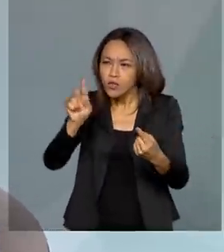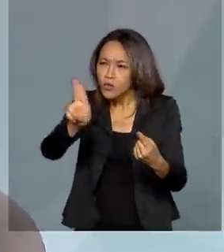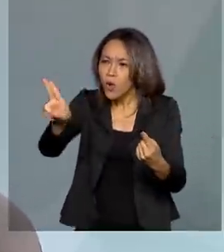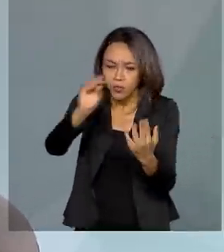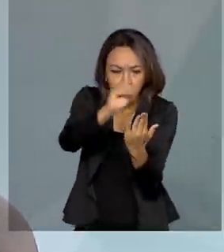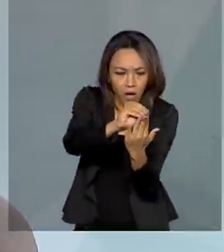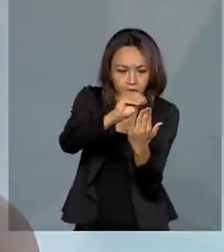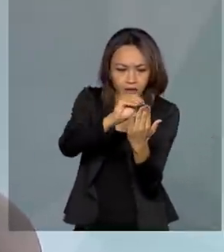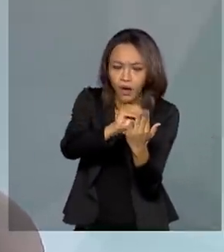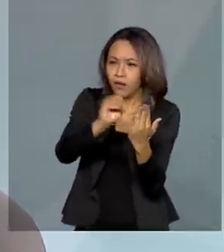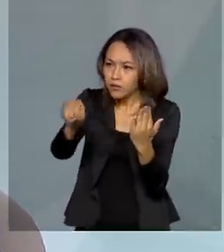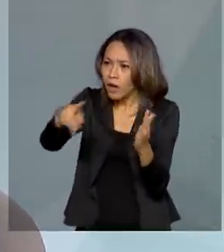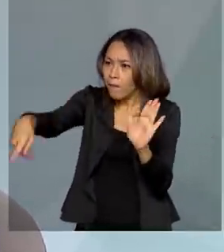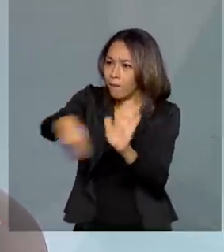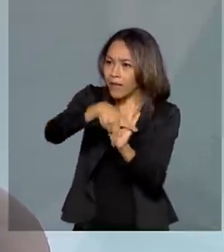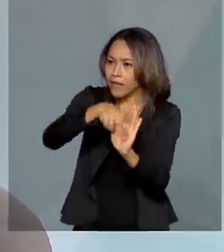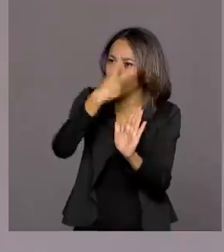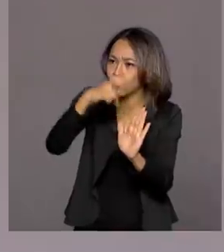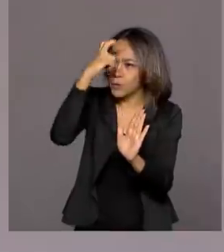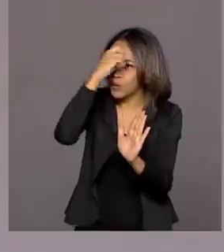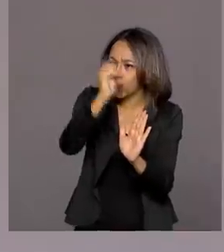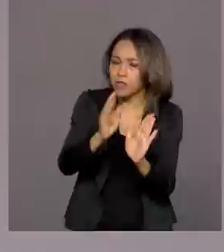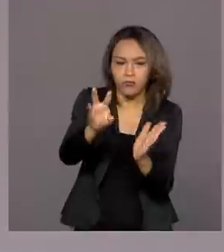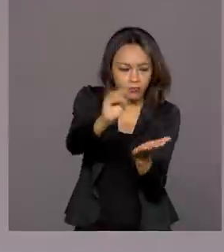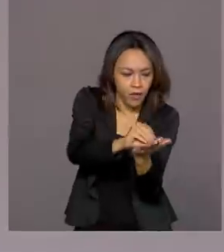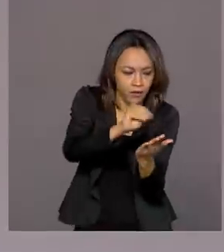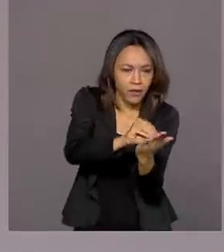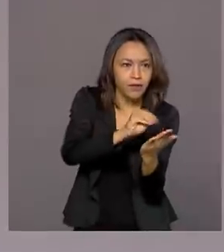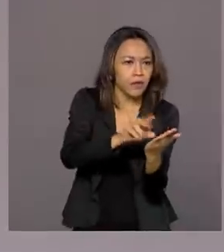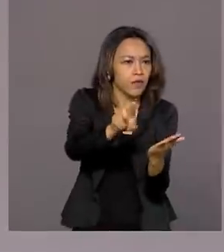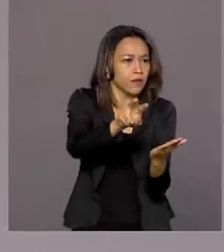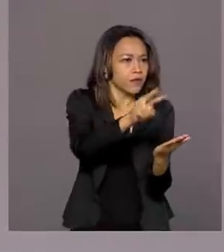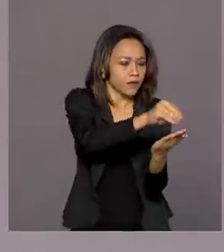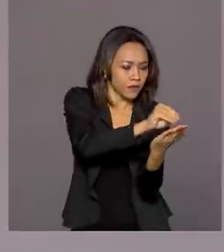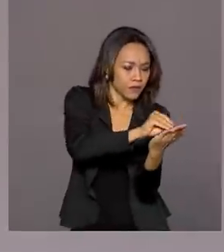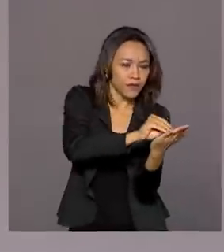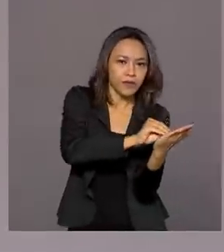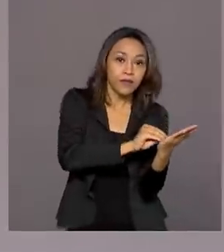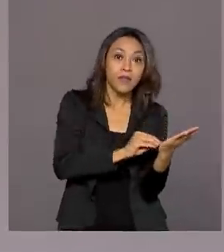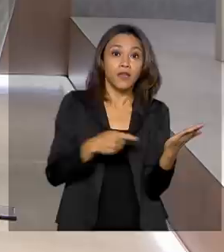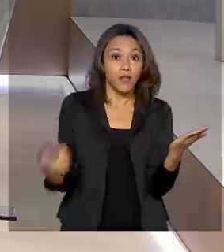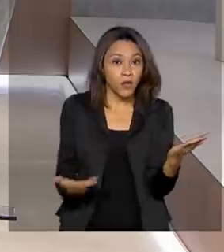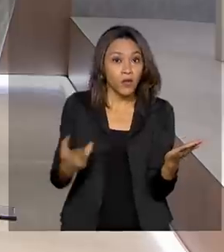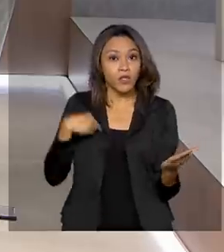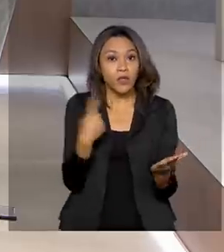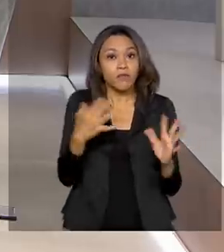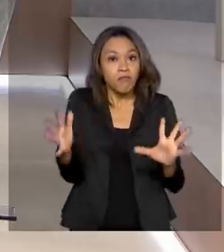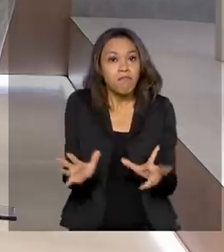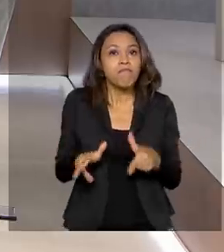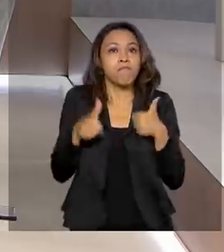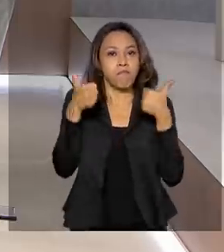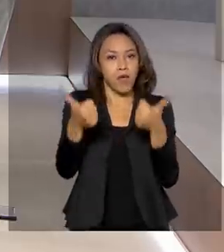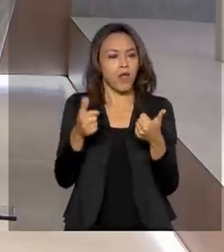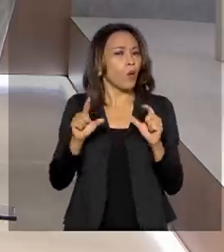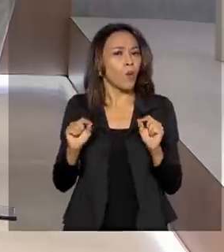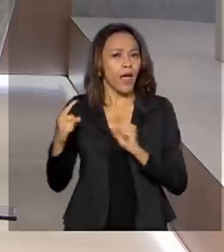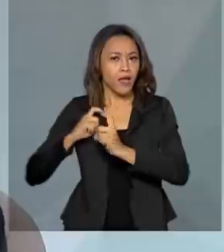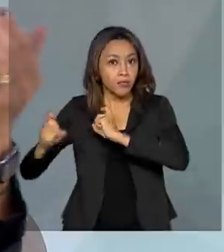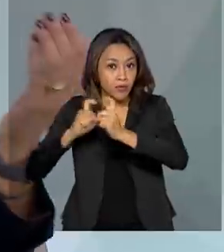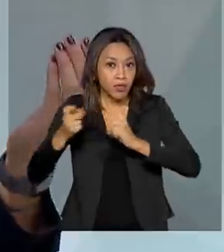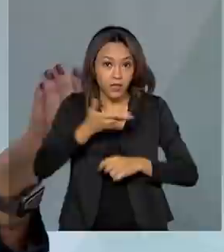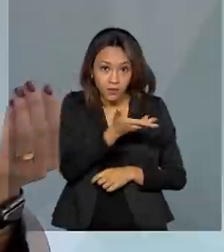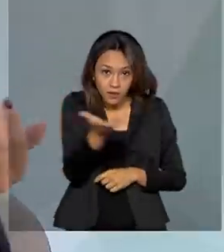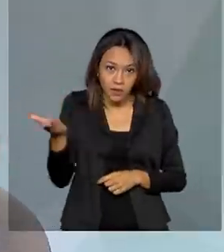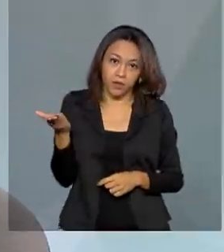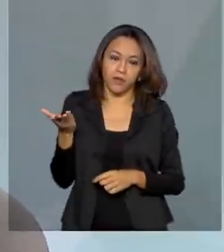no reconhecimento desses bens e hoje a gente começa a aprimorar o nosso processo de gestão desses bens, né?